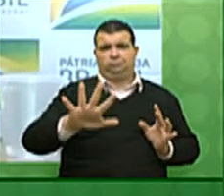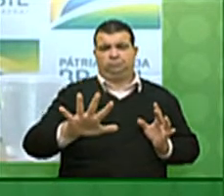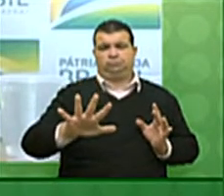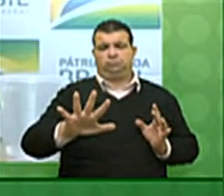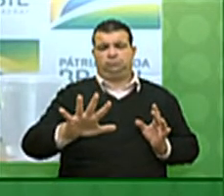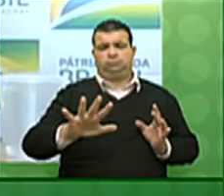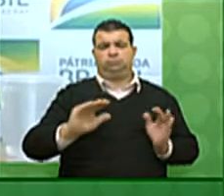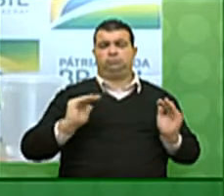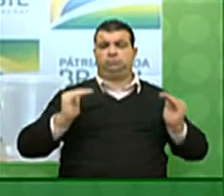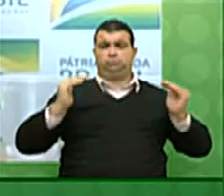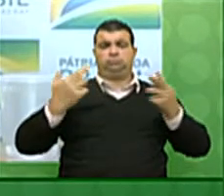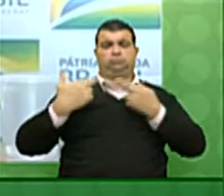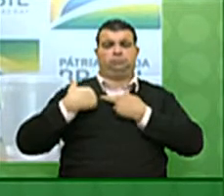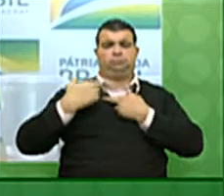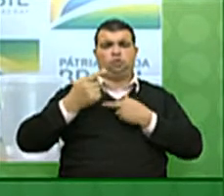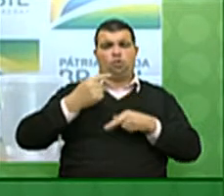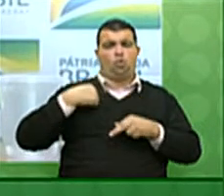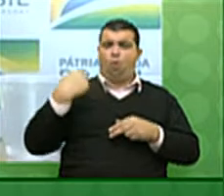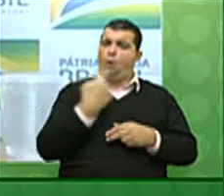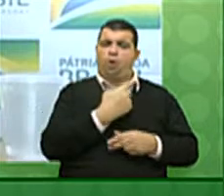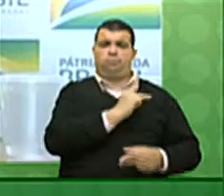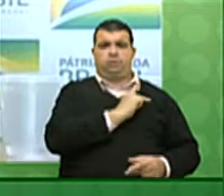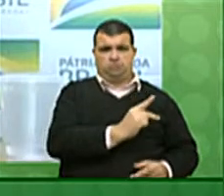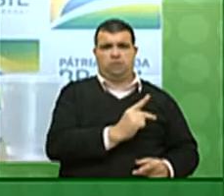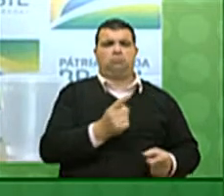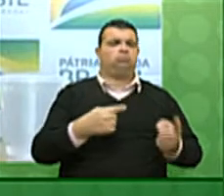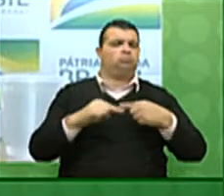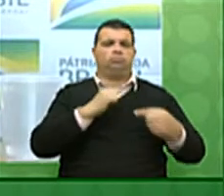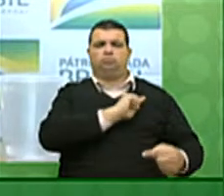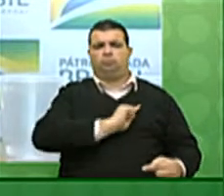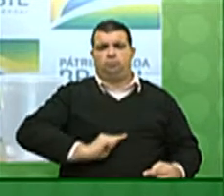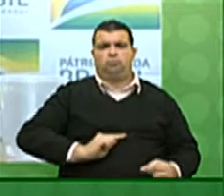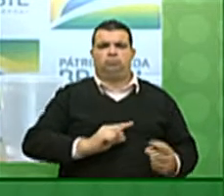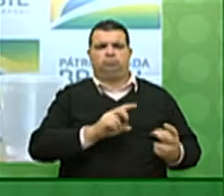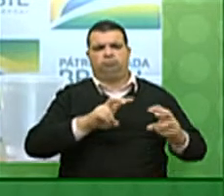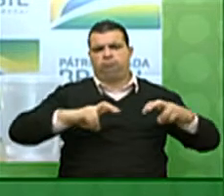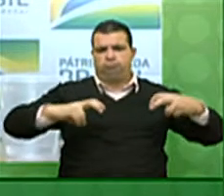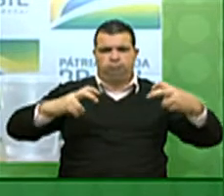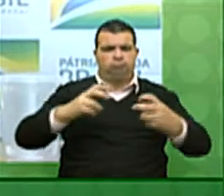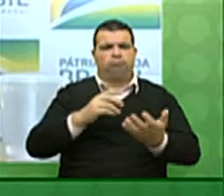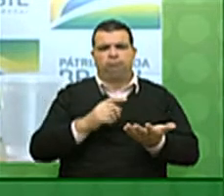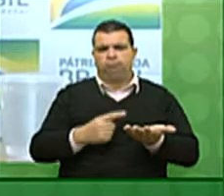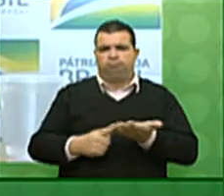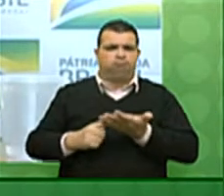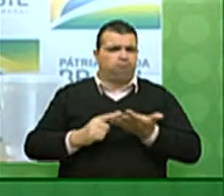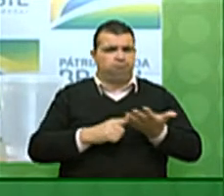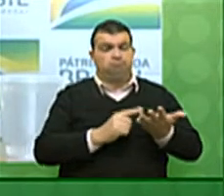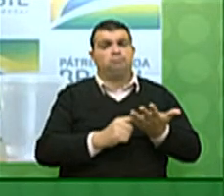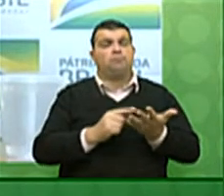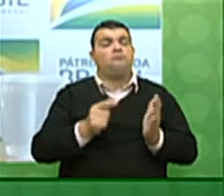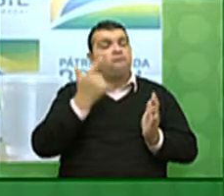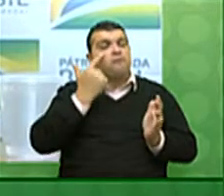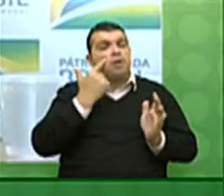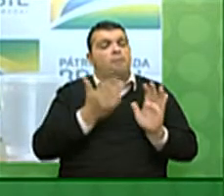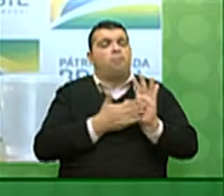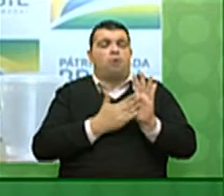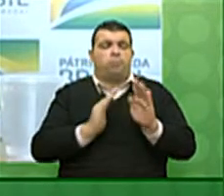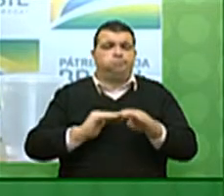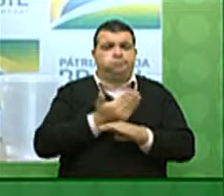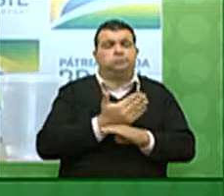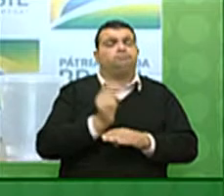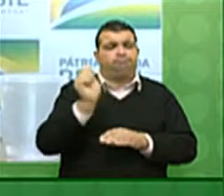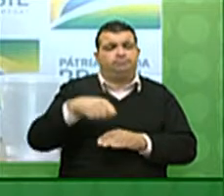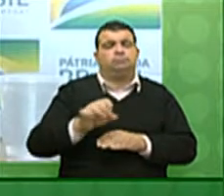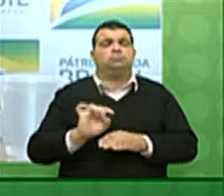cabe a nós, executivo, negociarmos e buscarmos a aprovação dessas propostas de